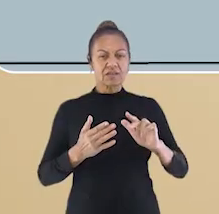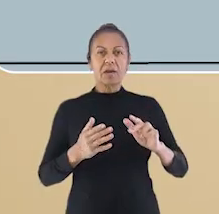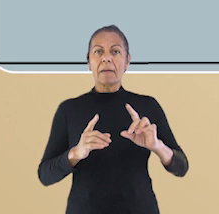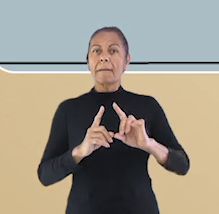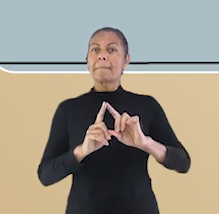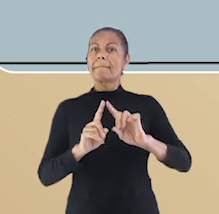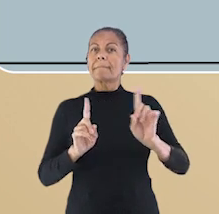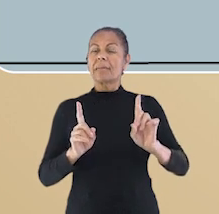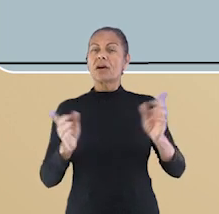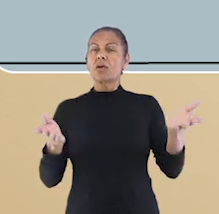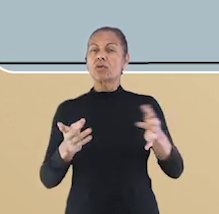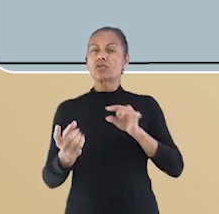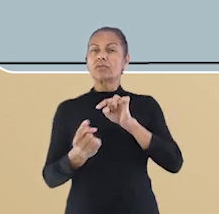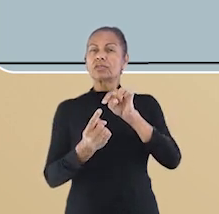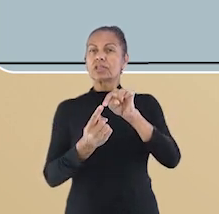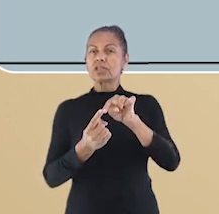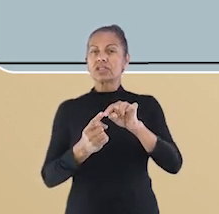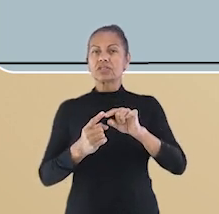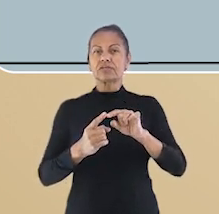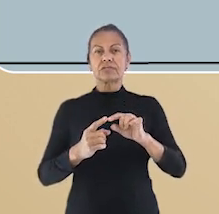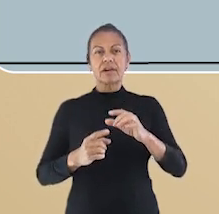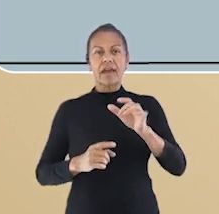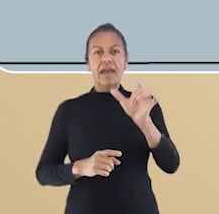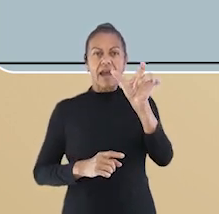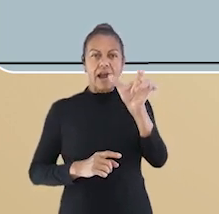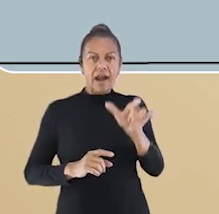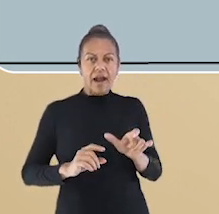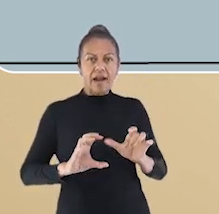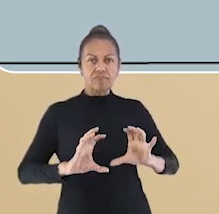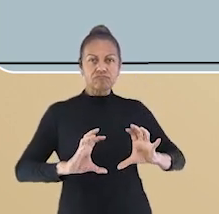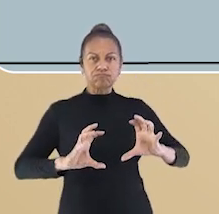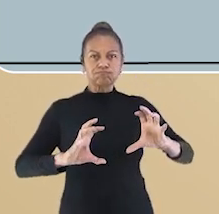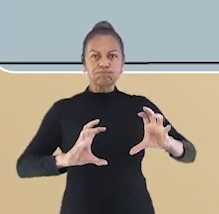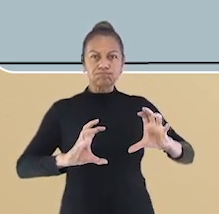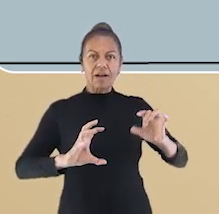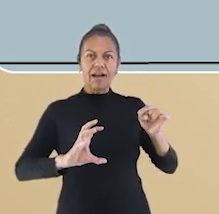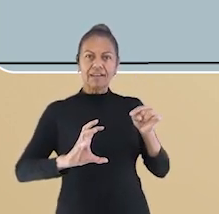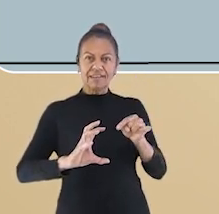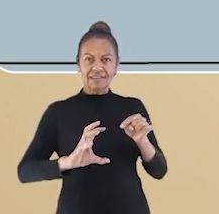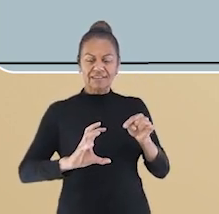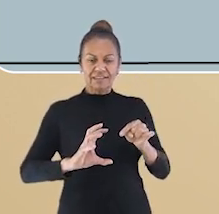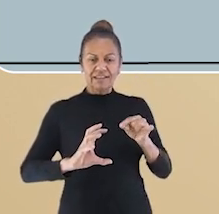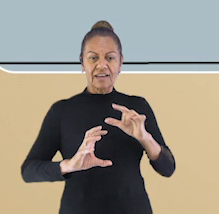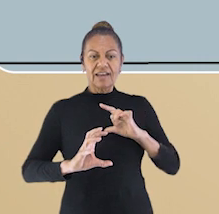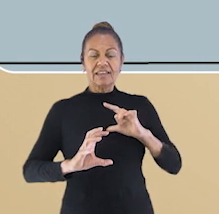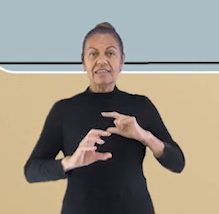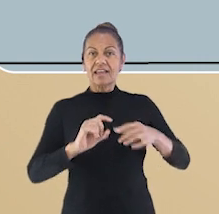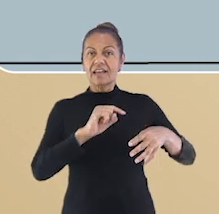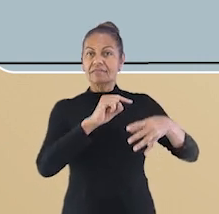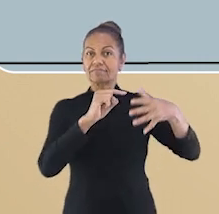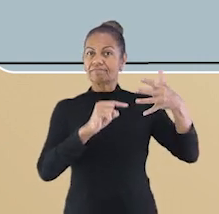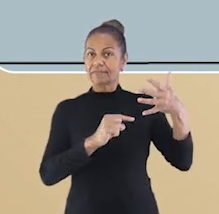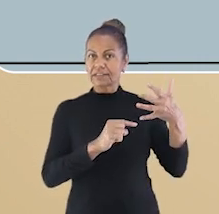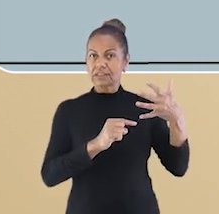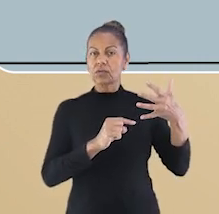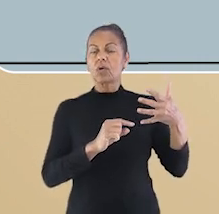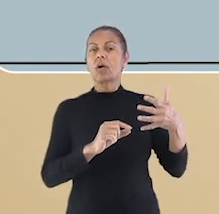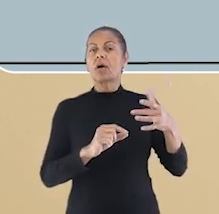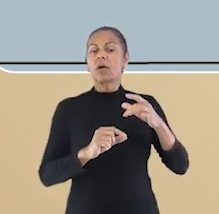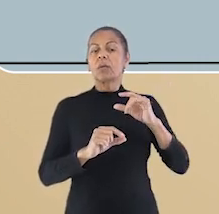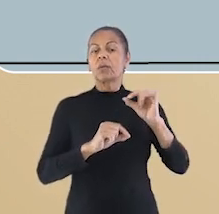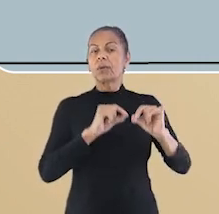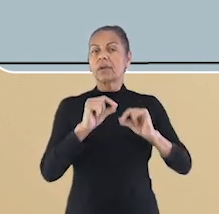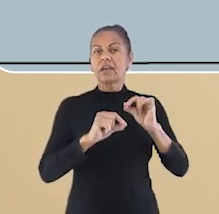Como podemos observar na figura, é constituído por cinco grandes vértebras. Essa região é